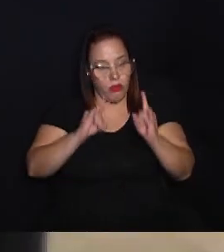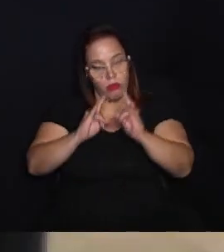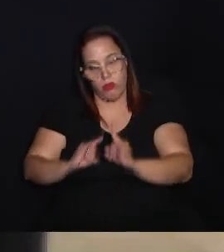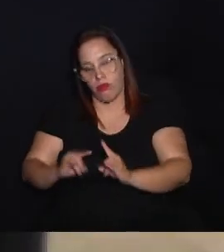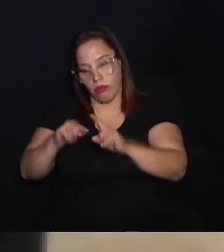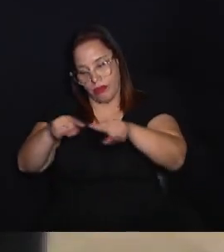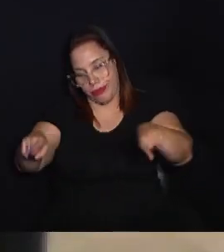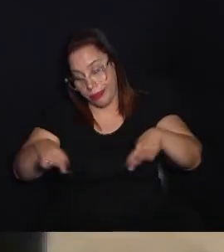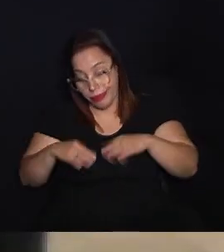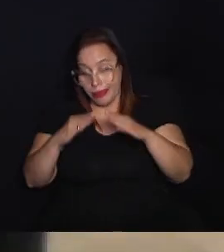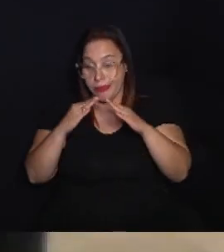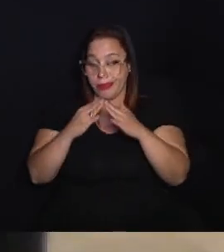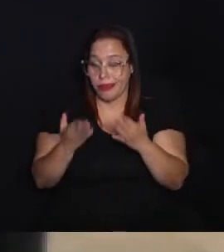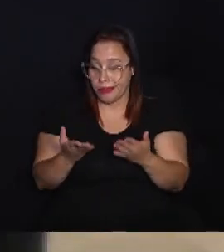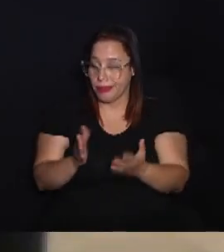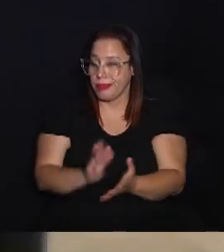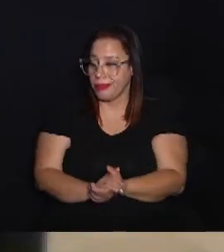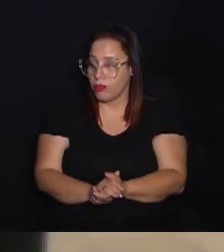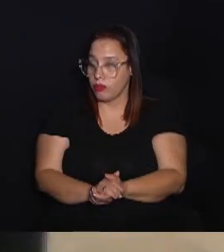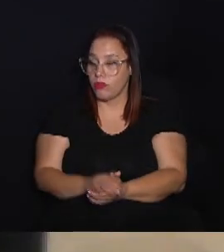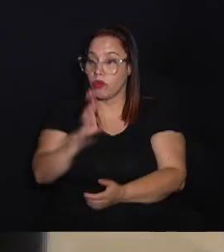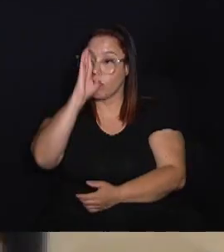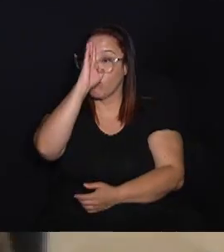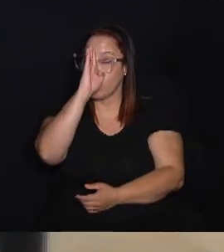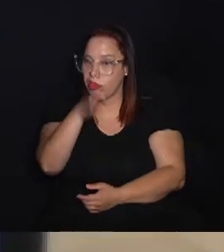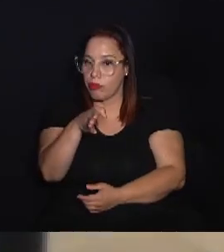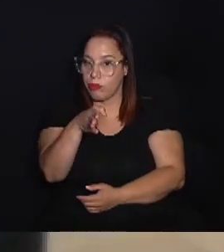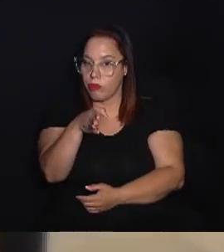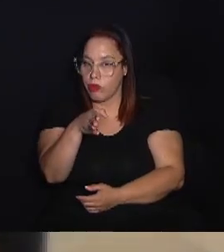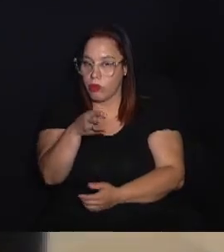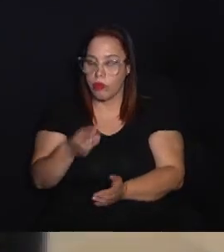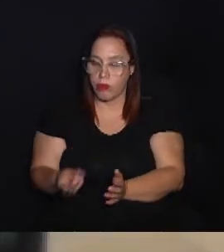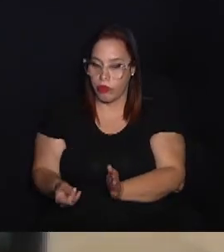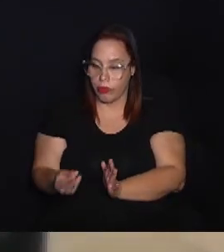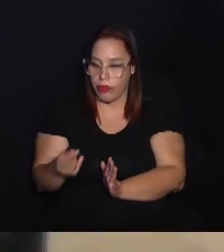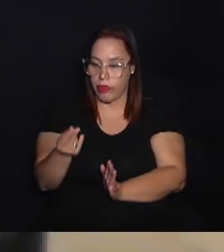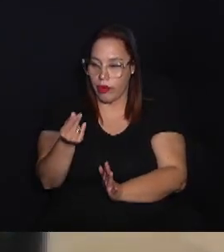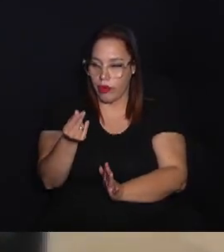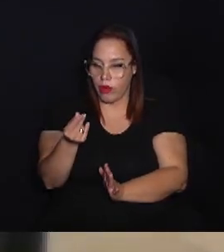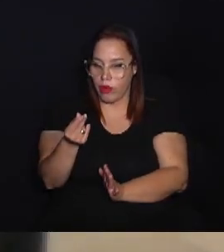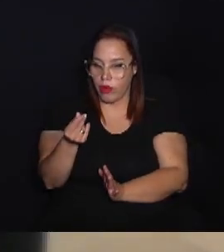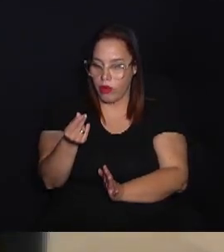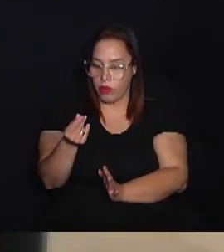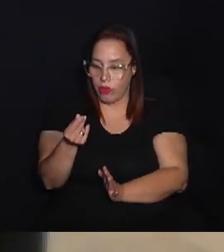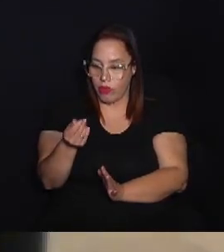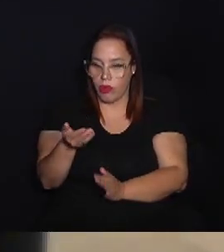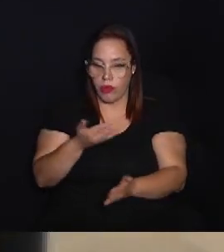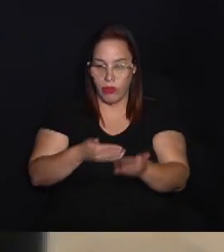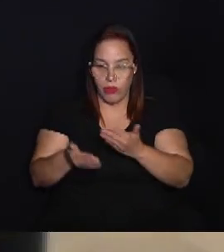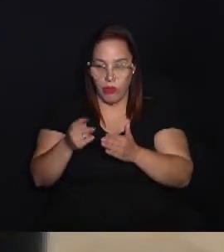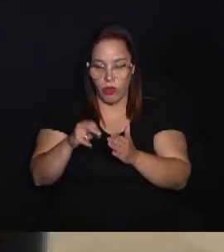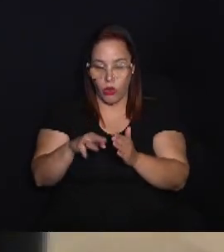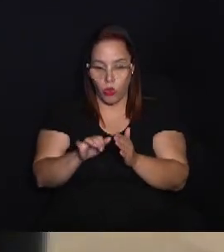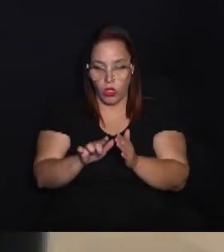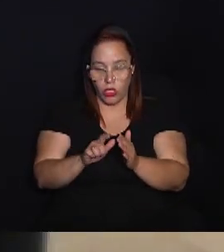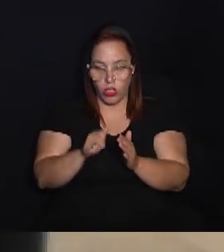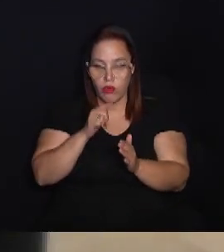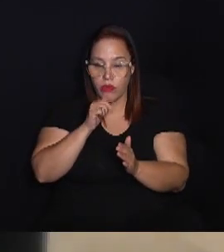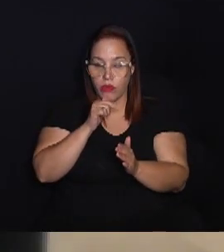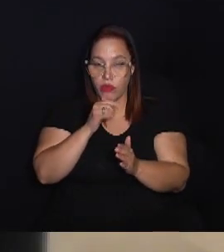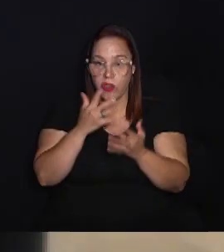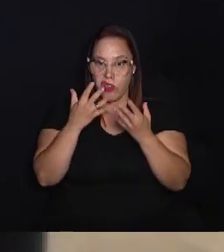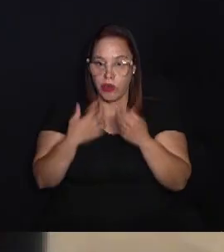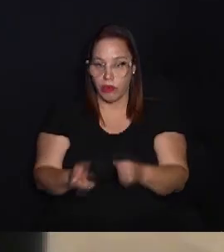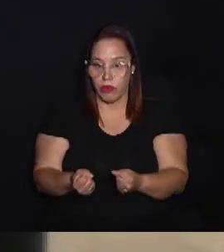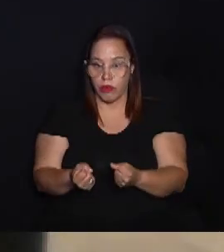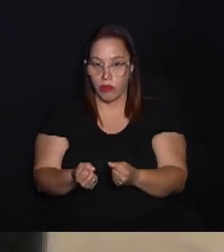condomínio, e até mesmo na sua residência, de forma gratuita, sendo remunerado com base na economia que você gera na fatura de